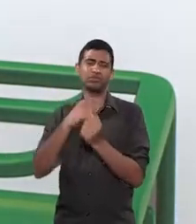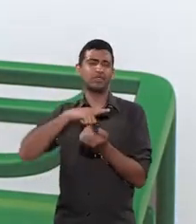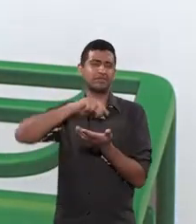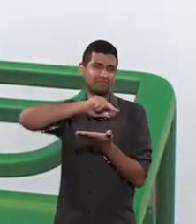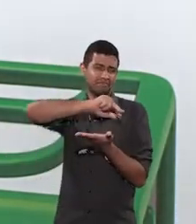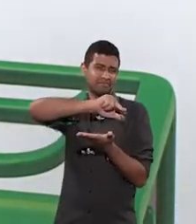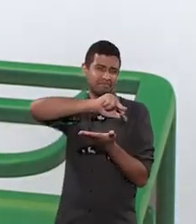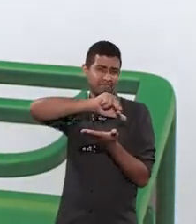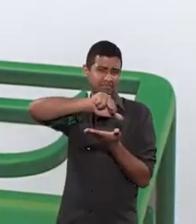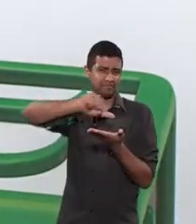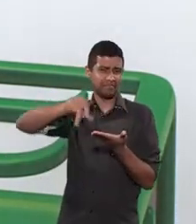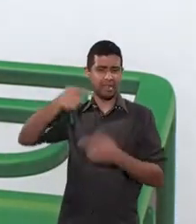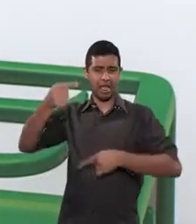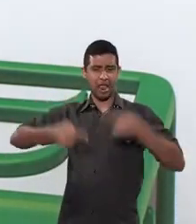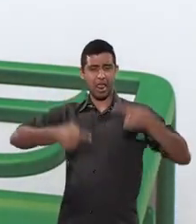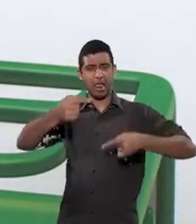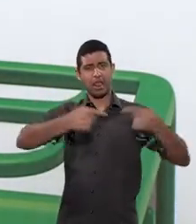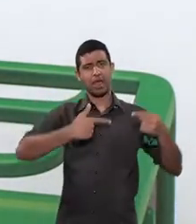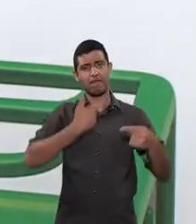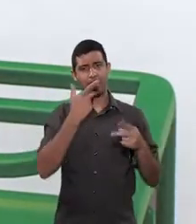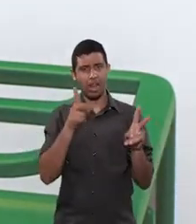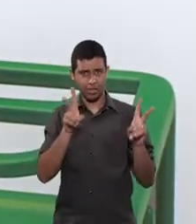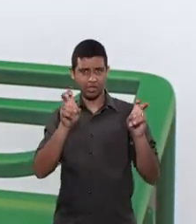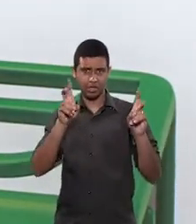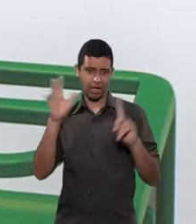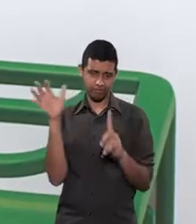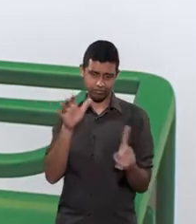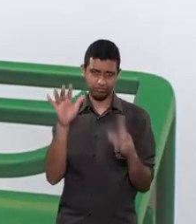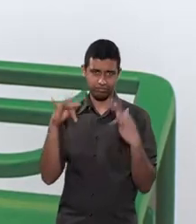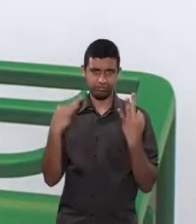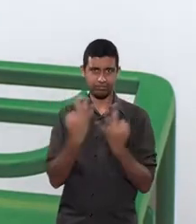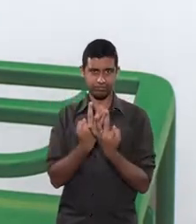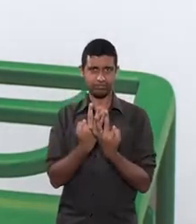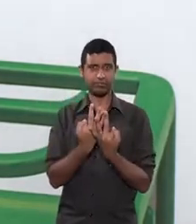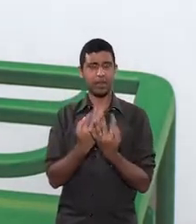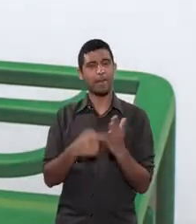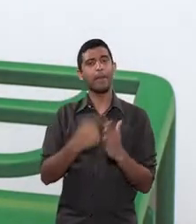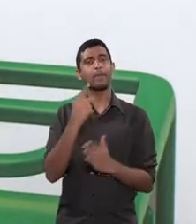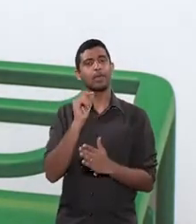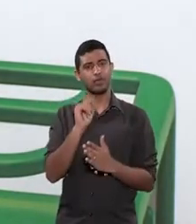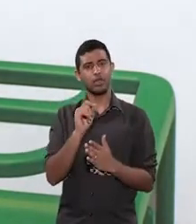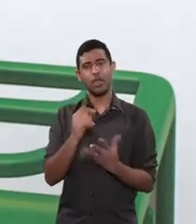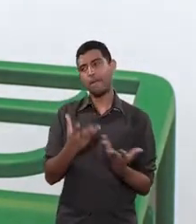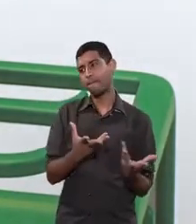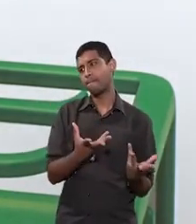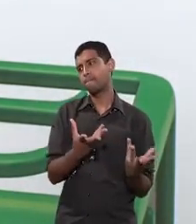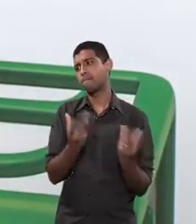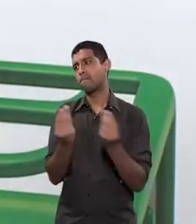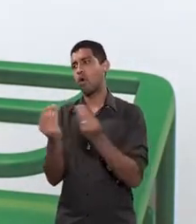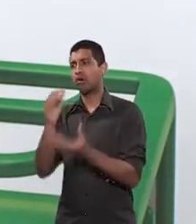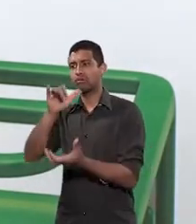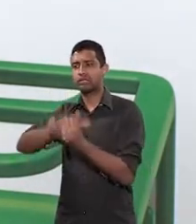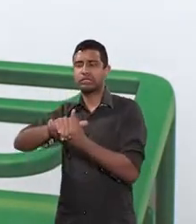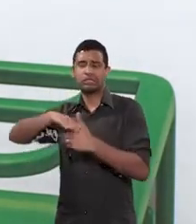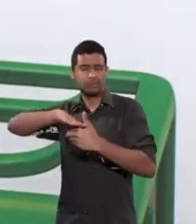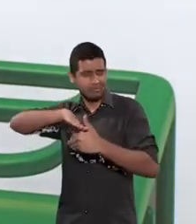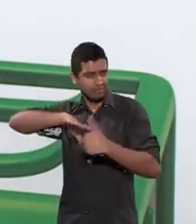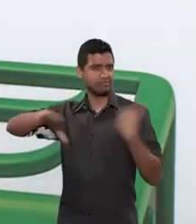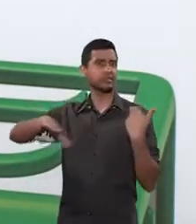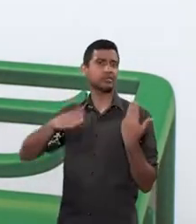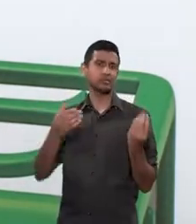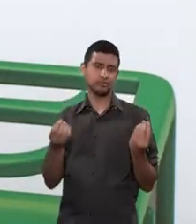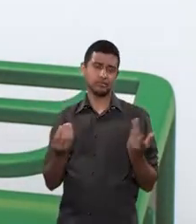gente teve várias fases no debate da alianção parental. A primeira fase foi atribuir aumento de separações, que na verdade, isso é na constância da união.